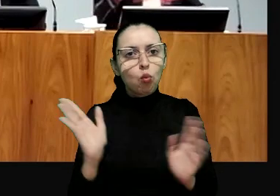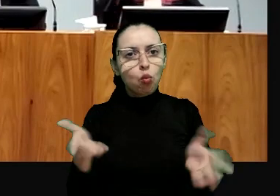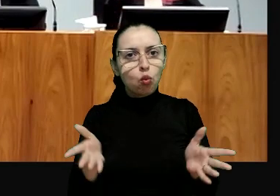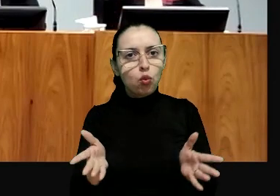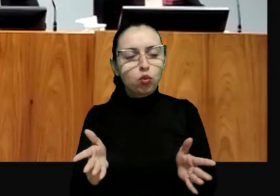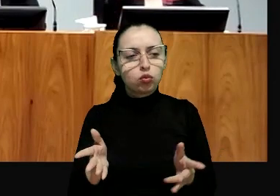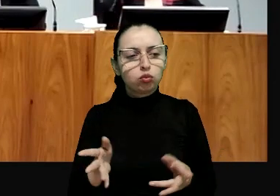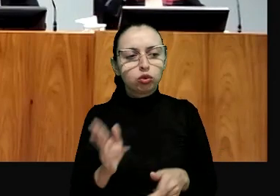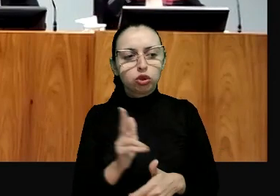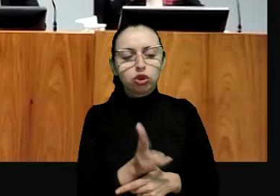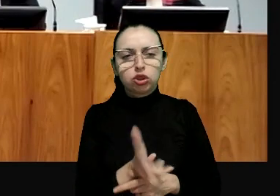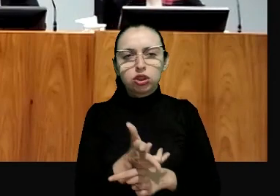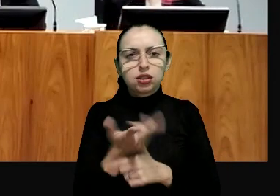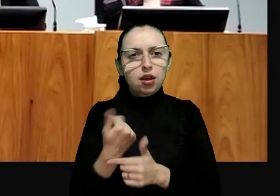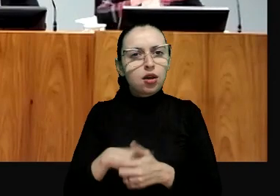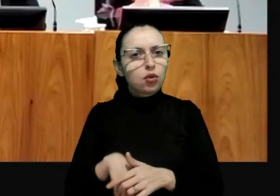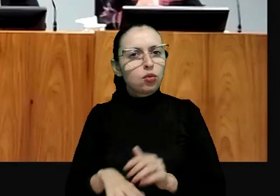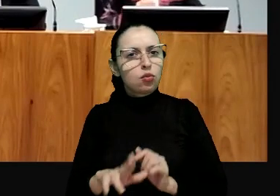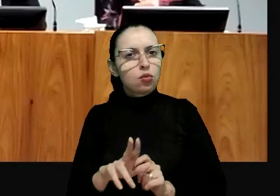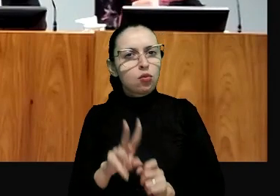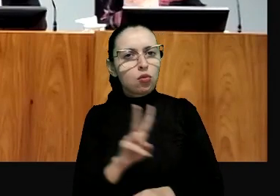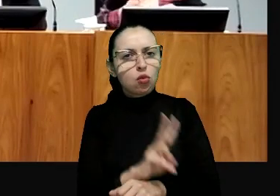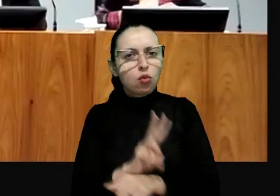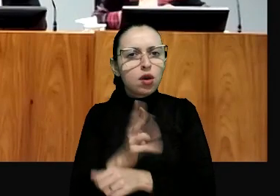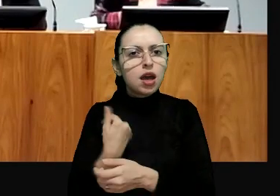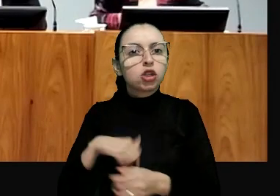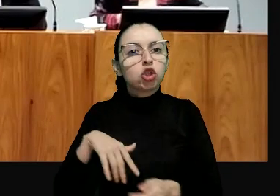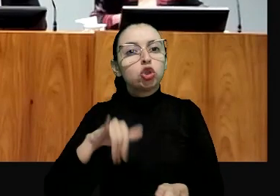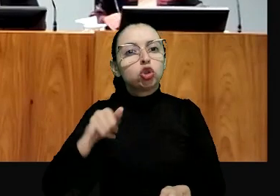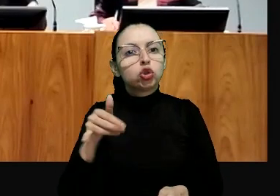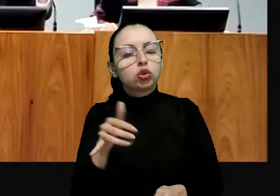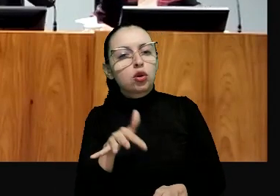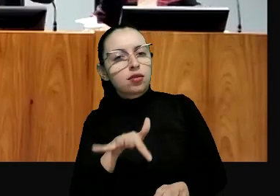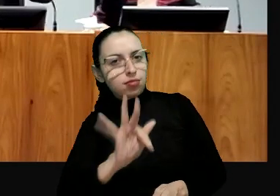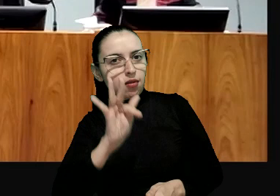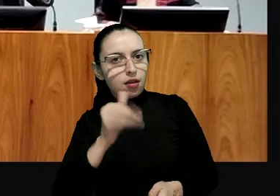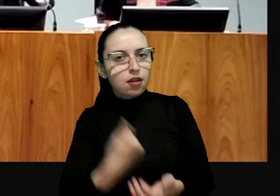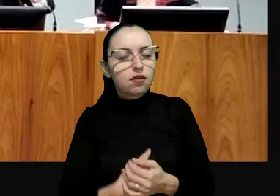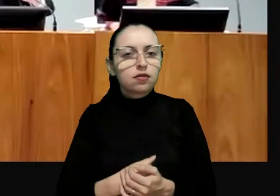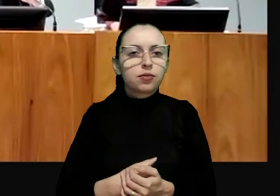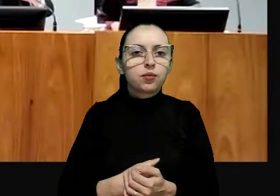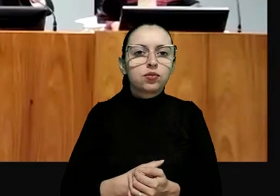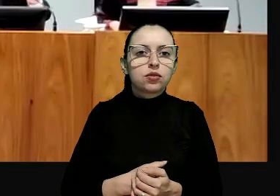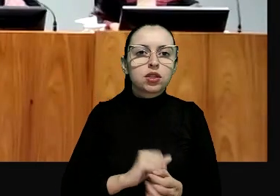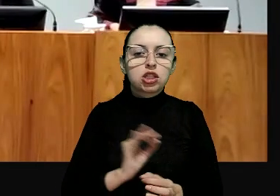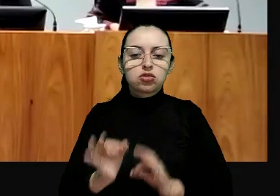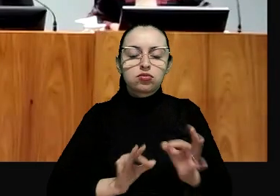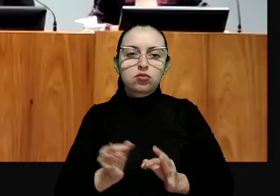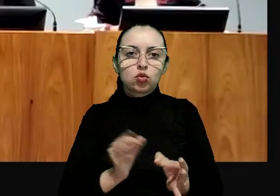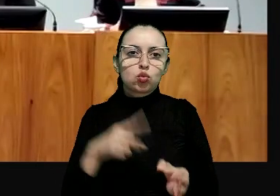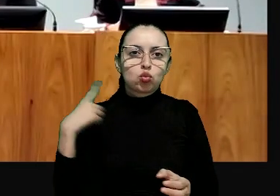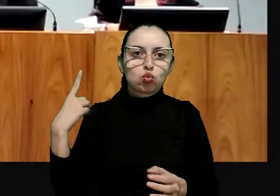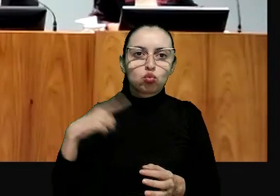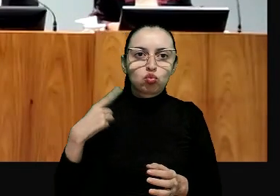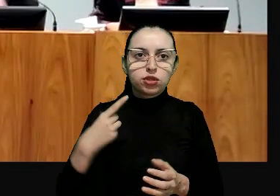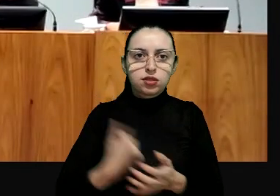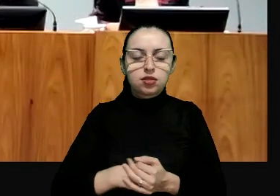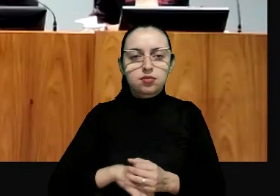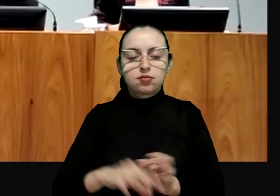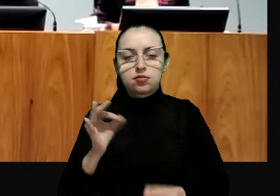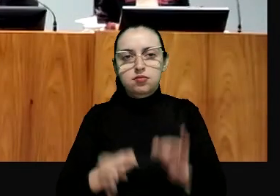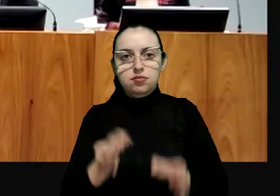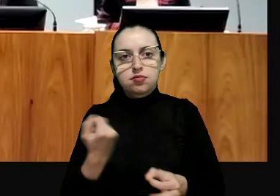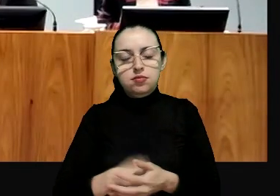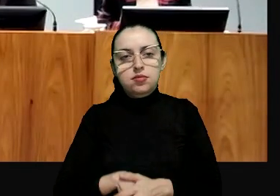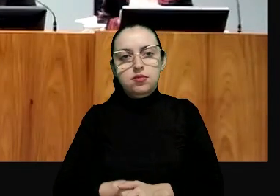a inspeção do CJF, servidores e servidoras, juízas e juízes. Este é